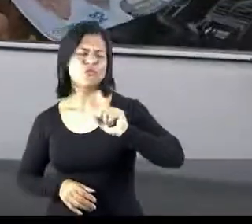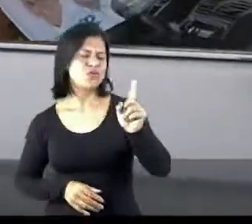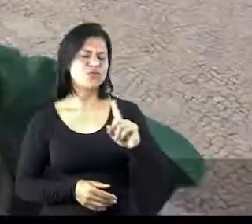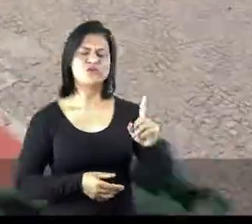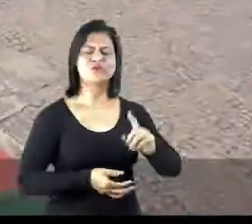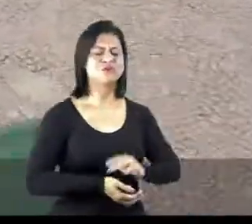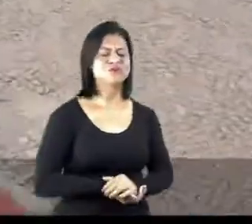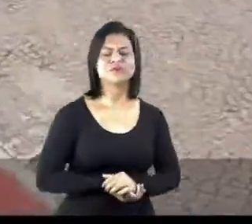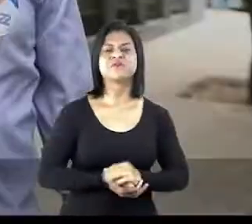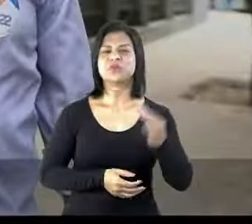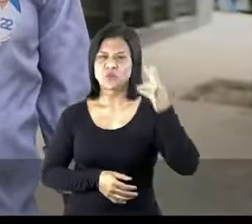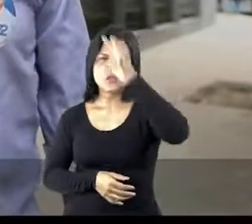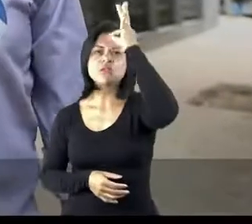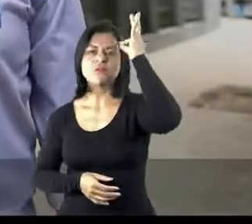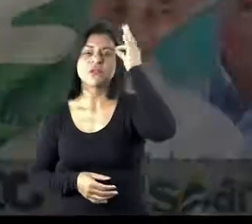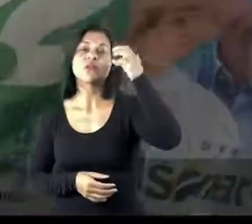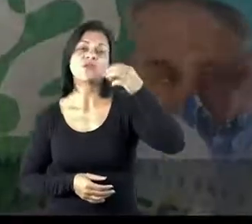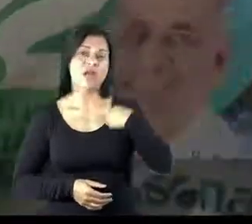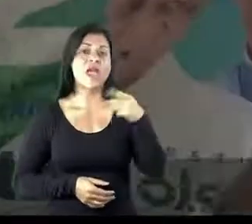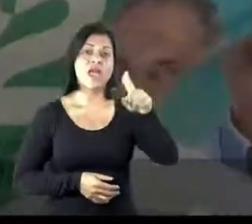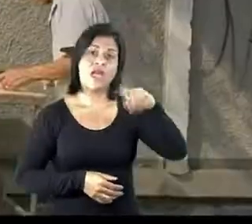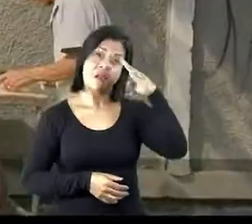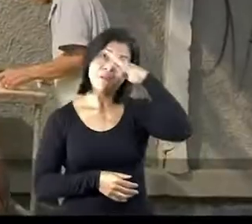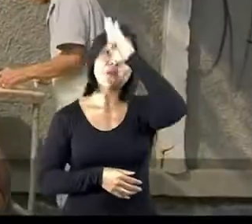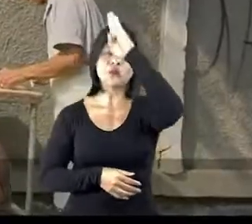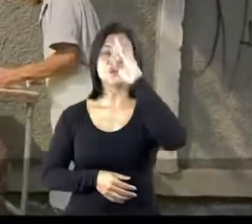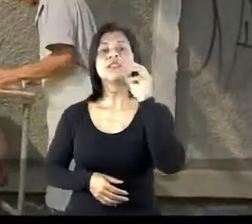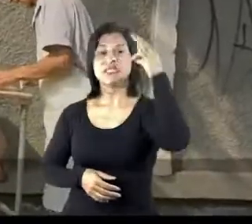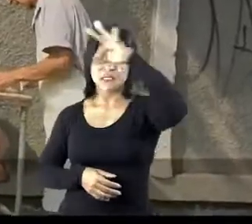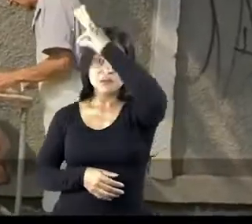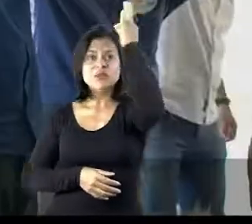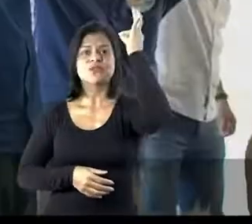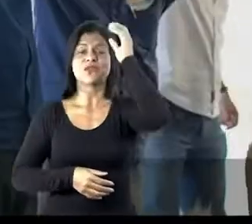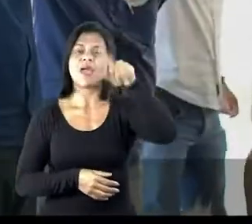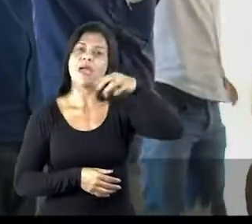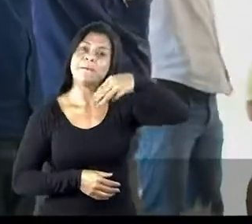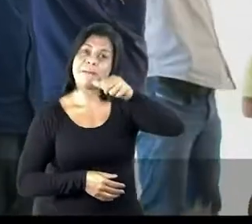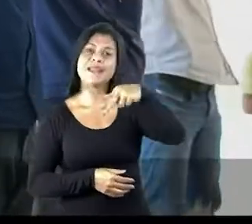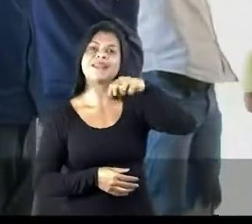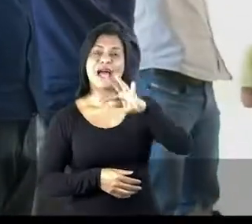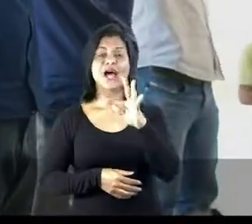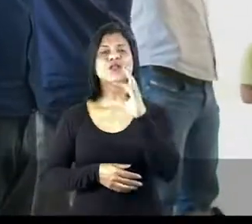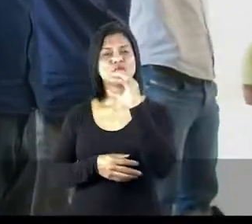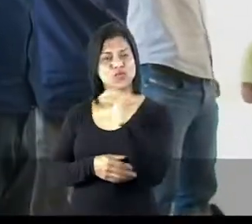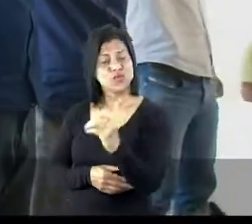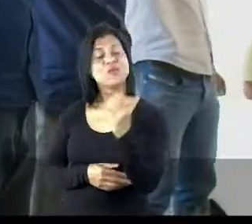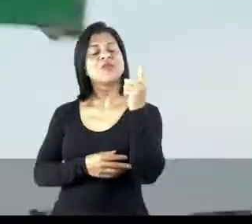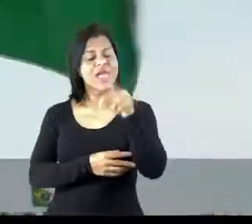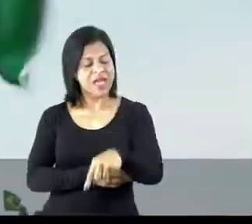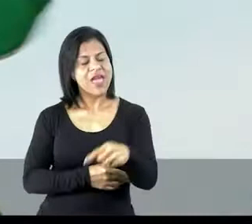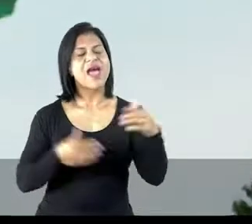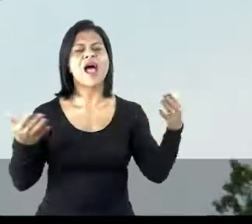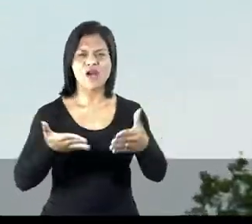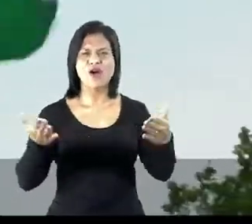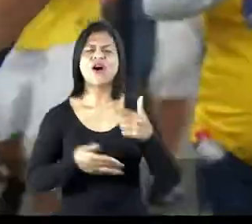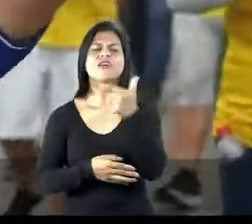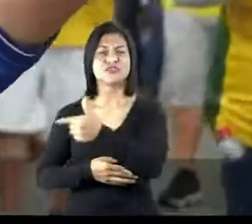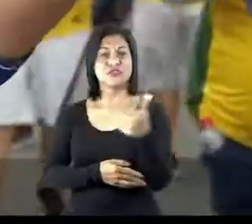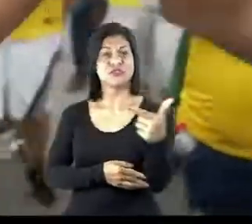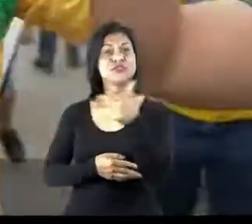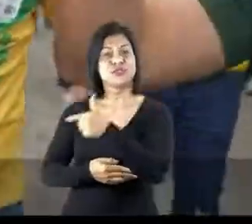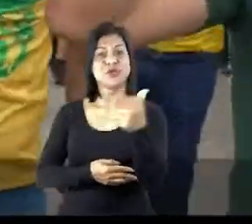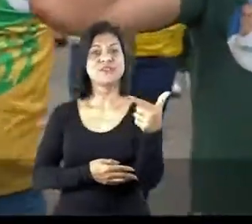depois. Espírito Santo é Bolsonaro, Espírito Santo é Maná, Espírito Santo